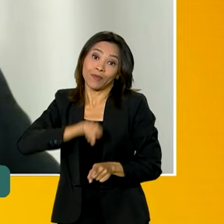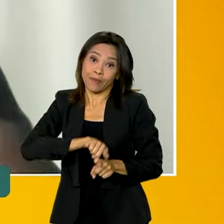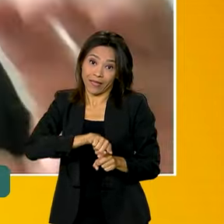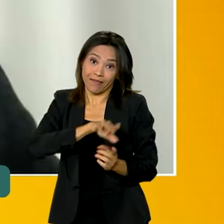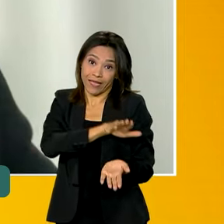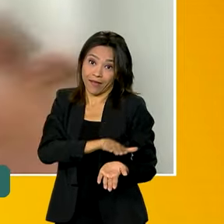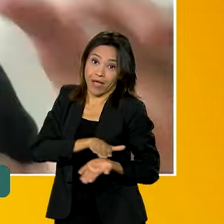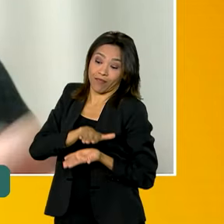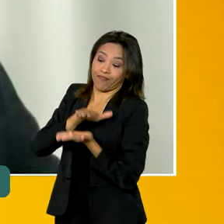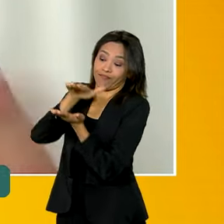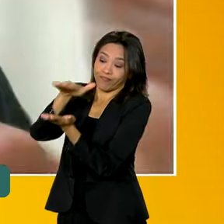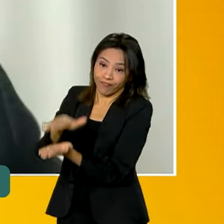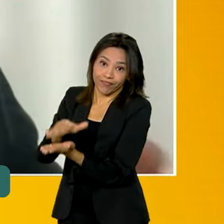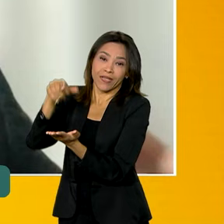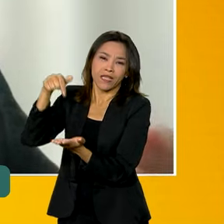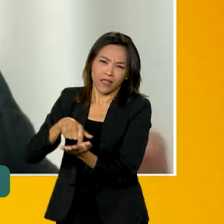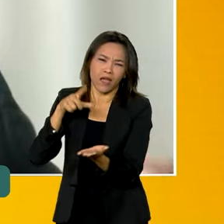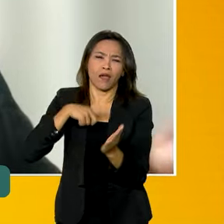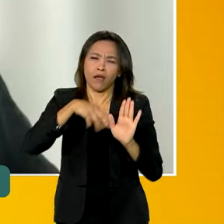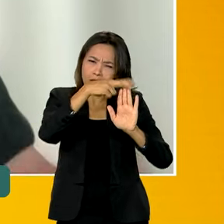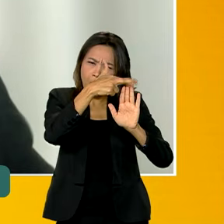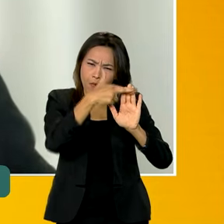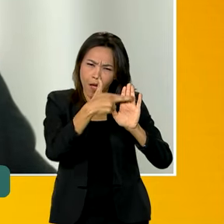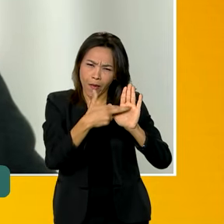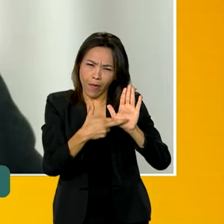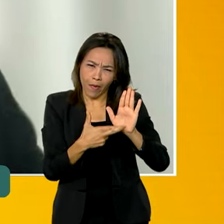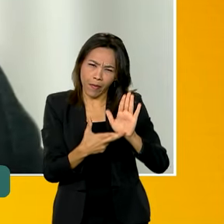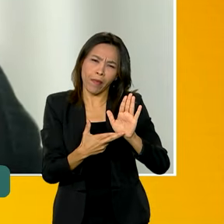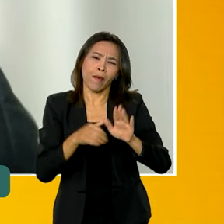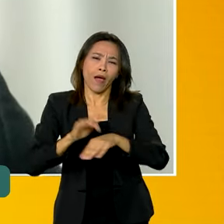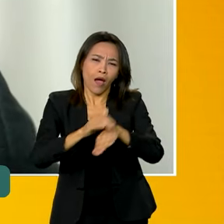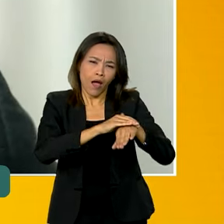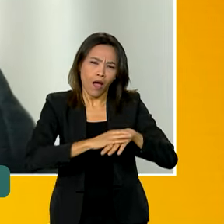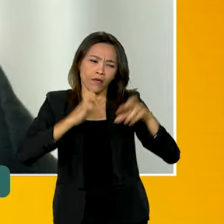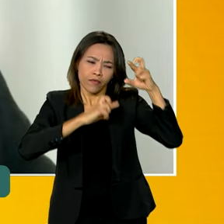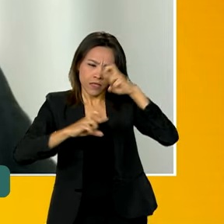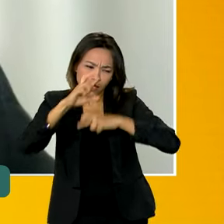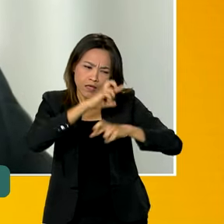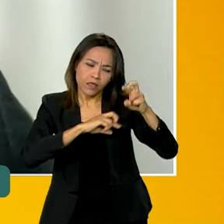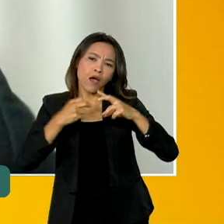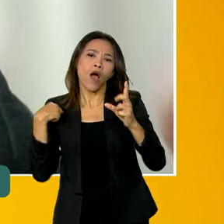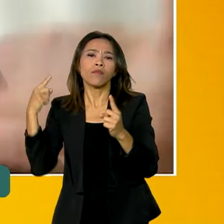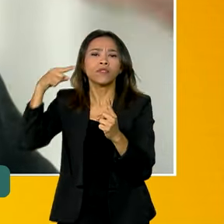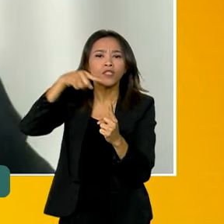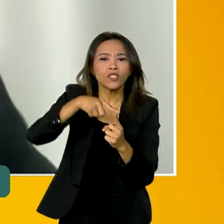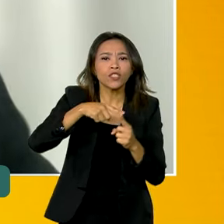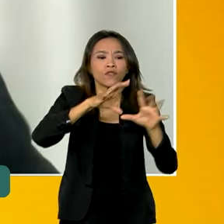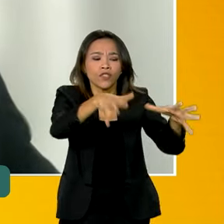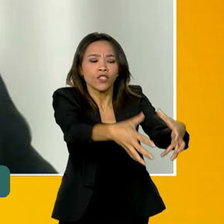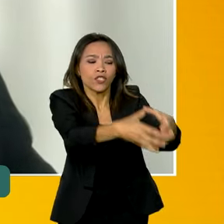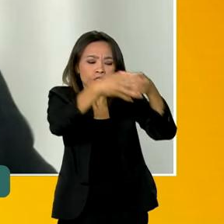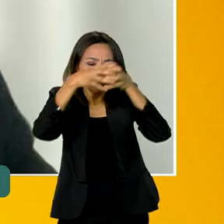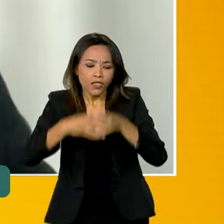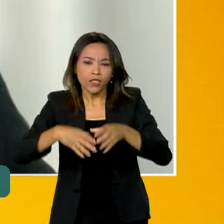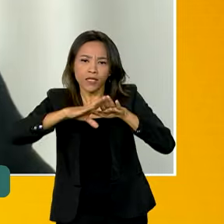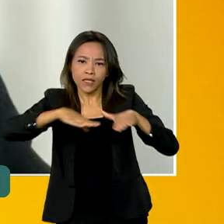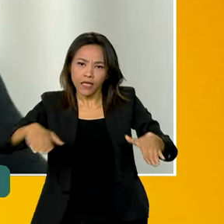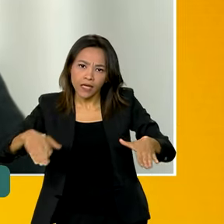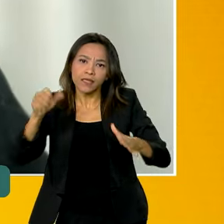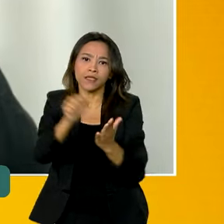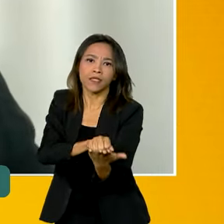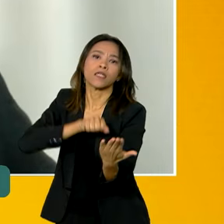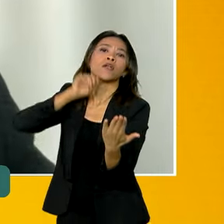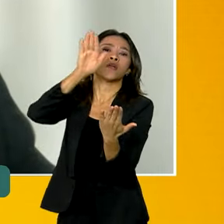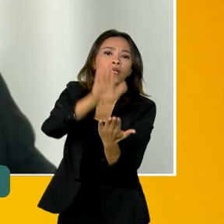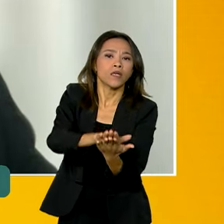existe todo esse protocolo, procedimento de fiscalização que tem por objetivo tanto a retirada das crianças, a imposição de penalidades